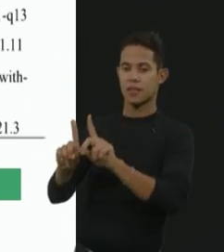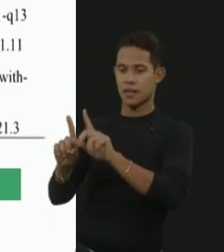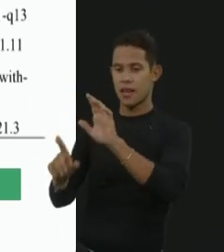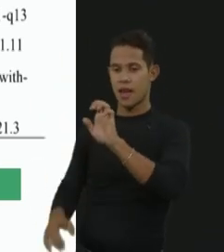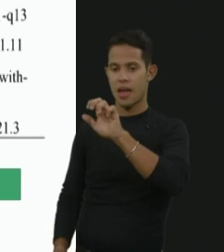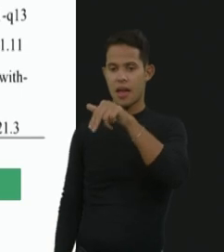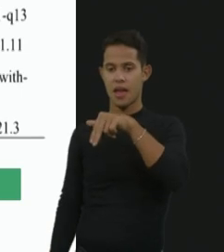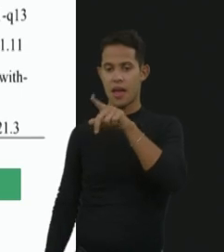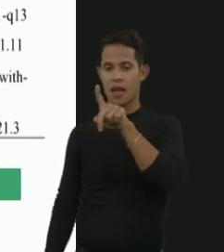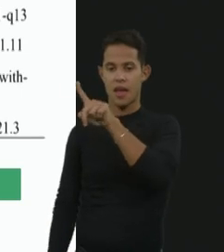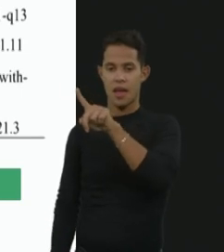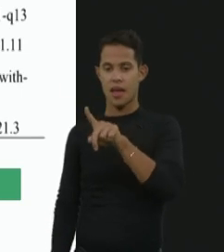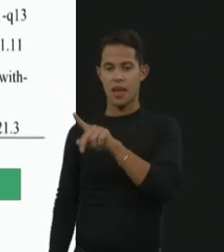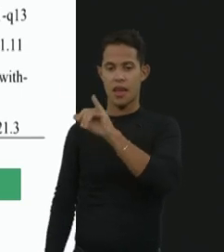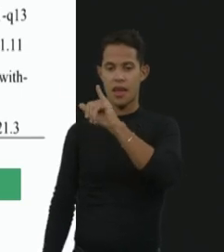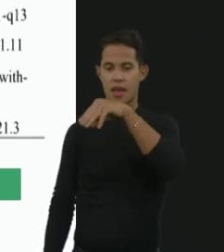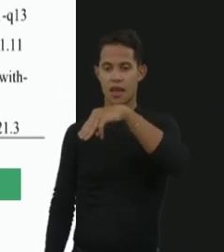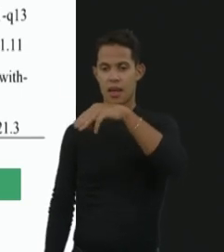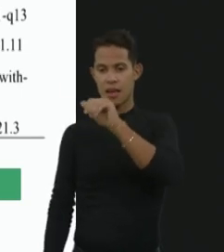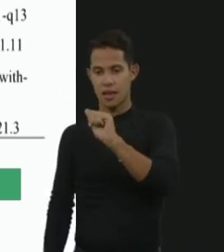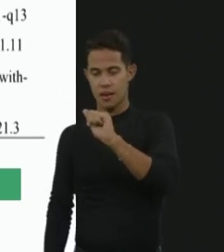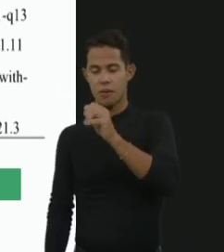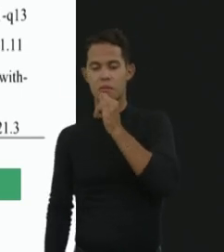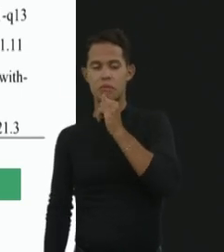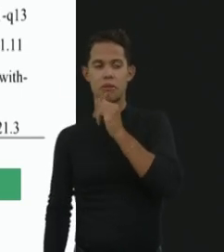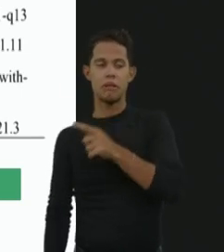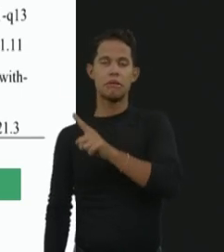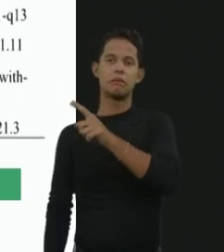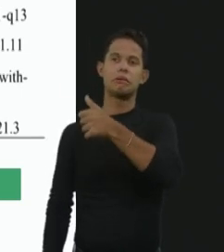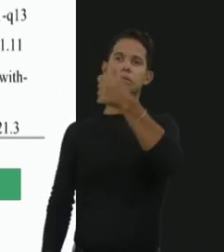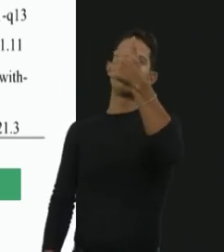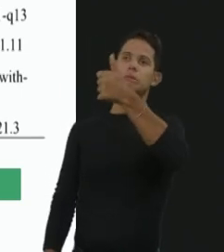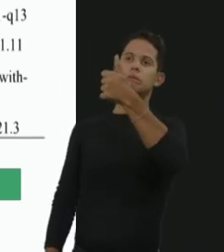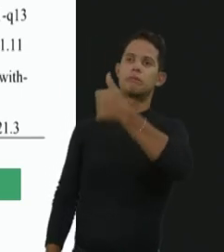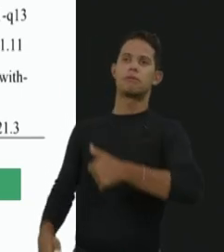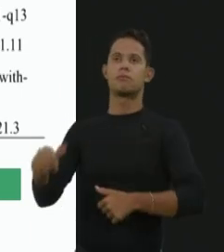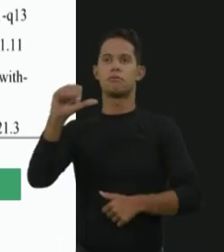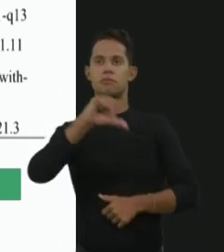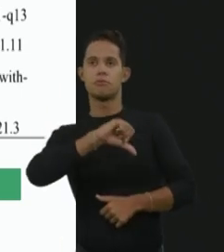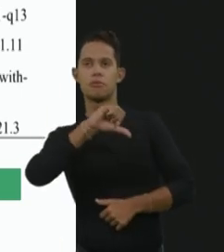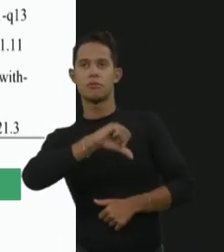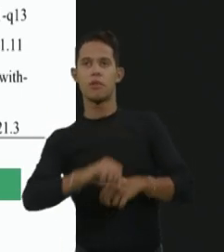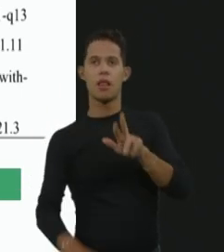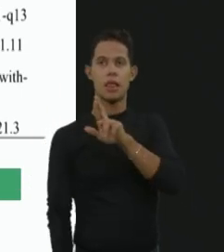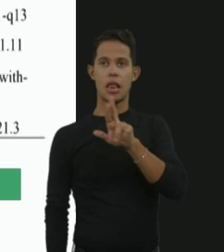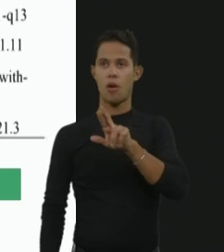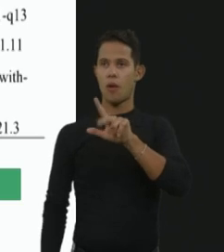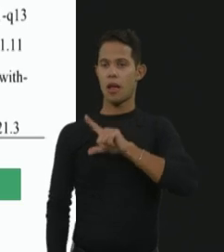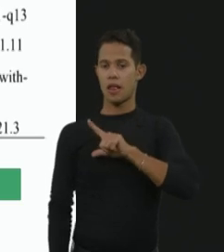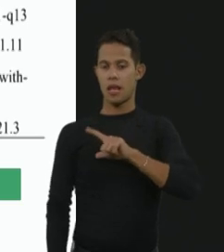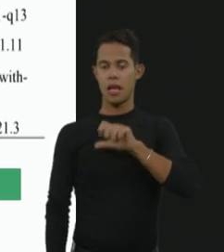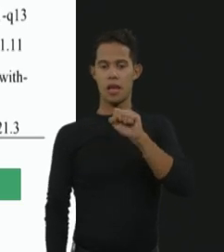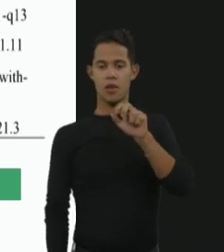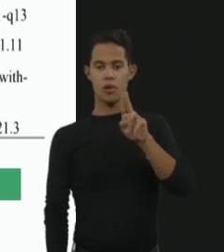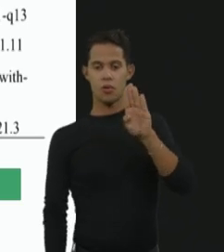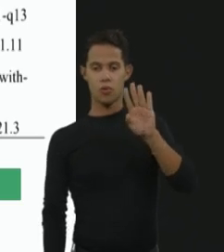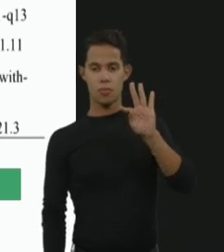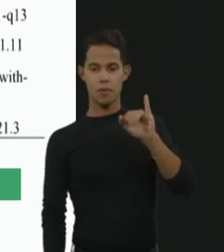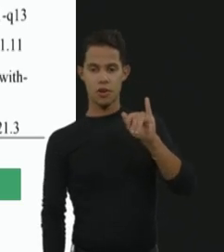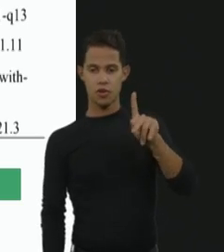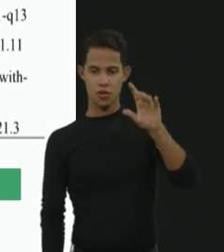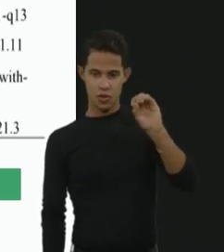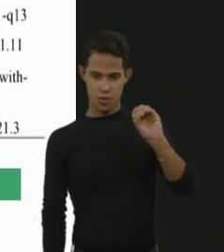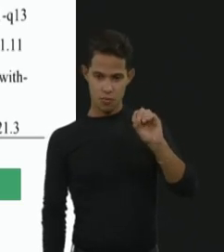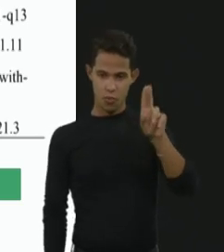tá? Ou seja, não tem assim, ah, um é mais grave, o dois é menos grave. Não, a gente tem subtipos. A gente tem o subtipo 1. Dentro do subtipo